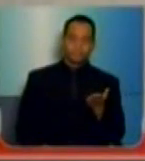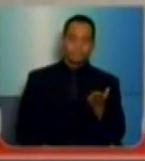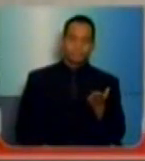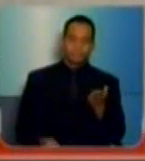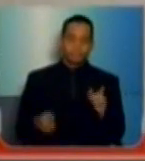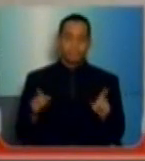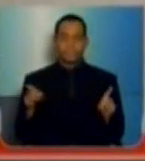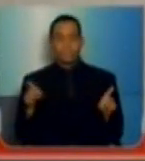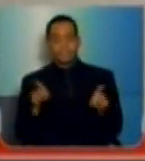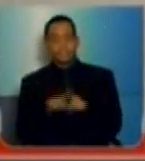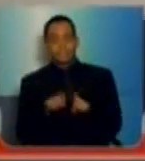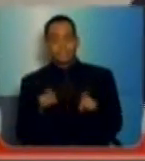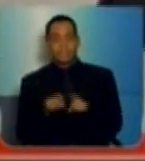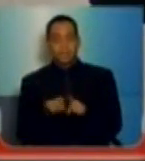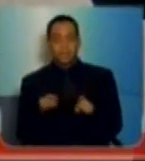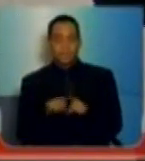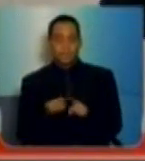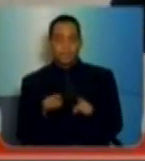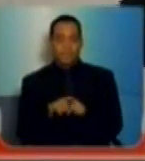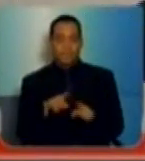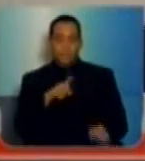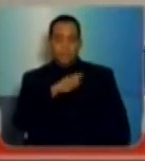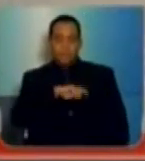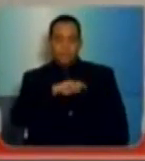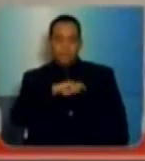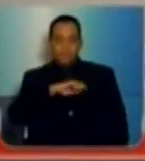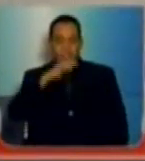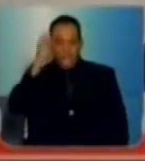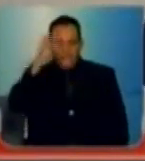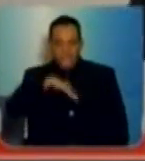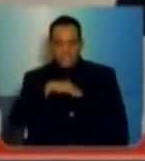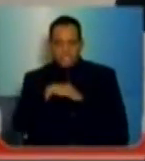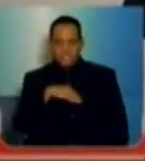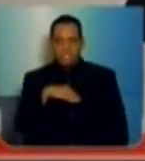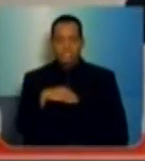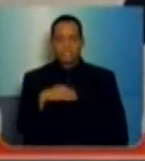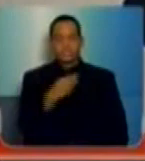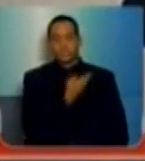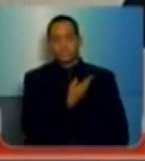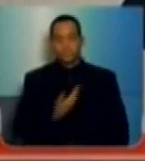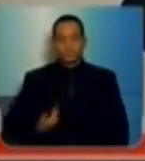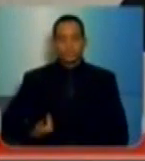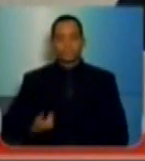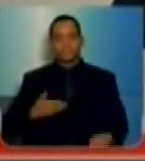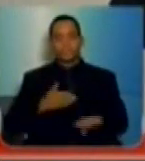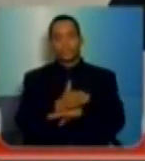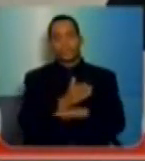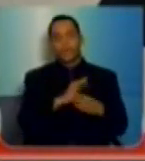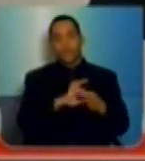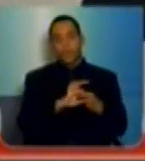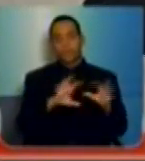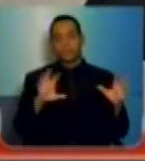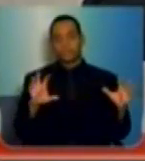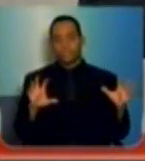completar a maldade, o governo ainda, através da aprovação desse projeto,